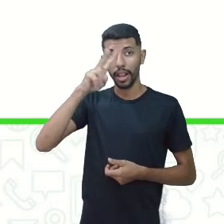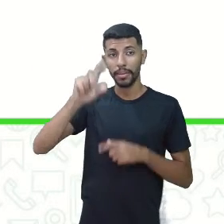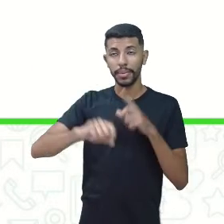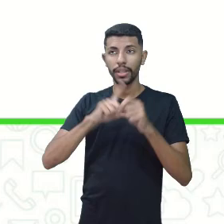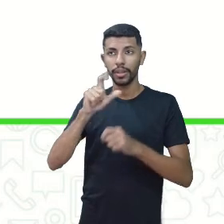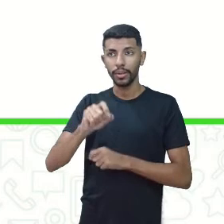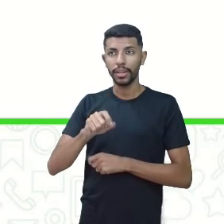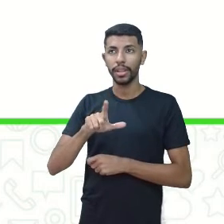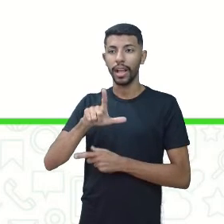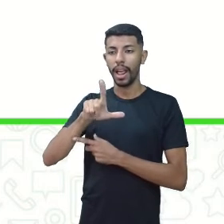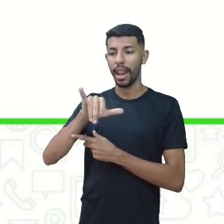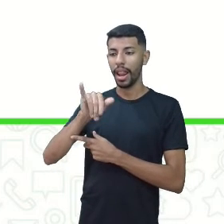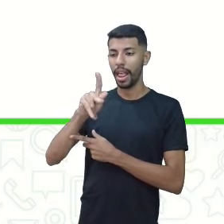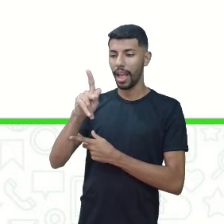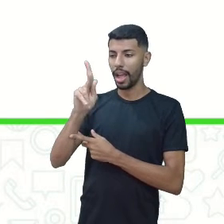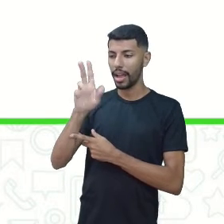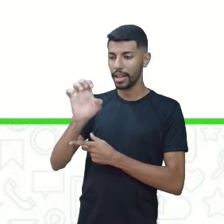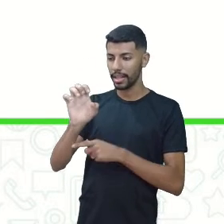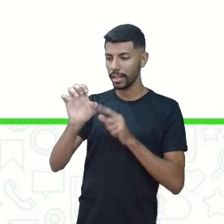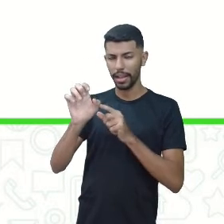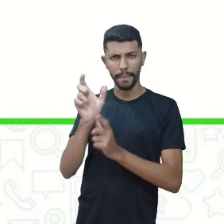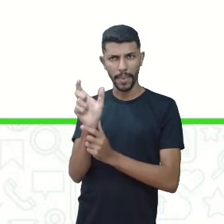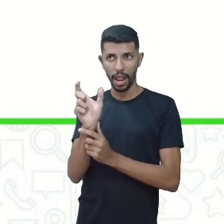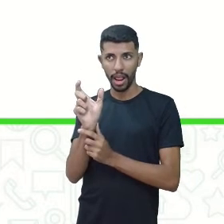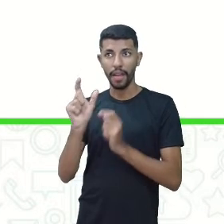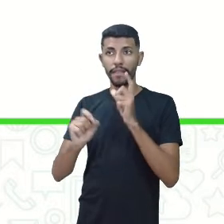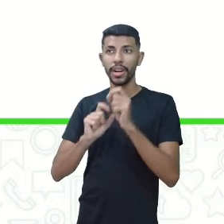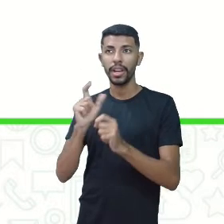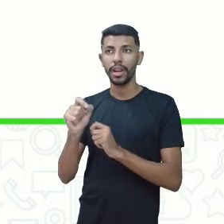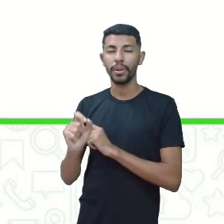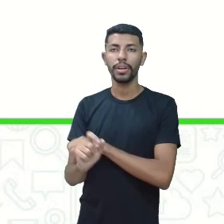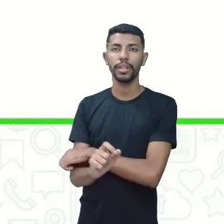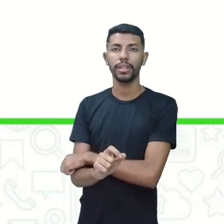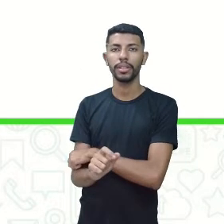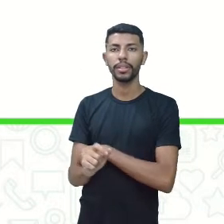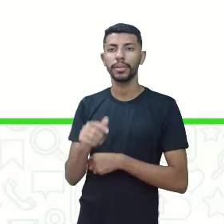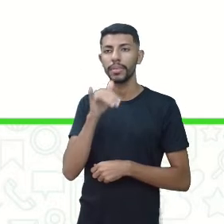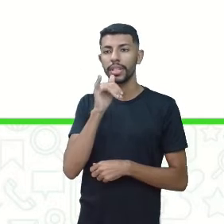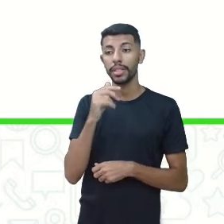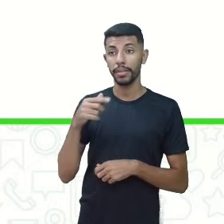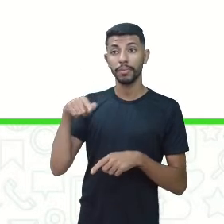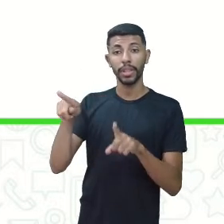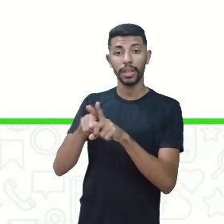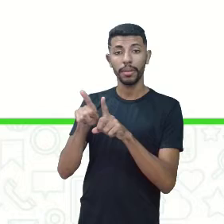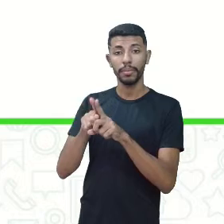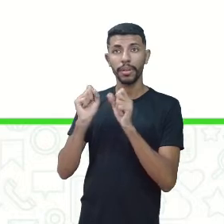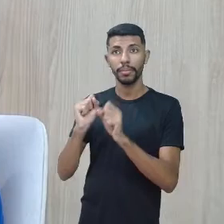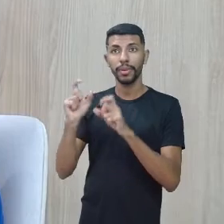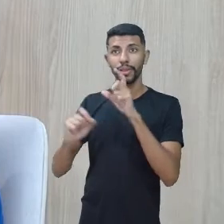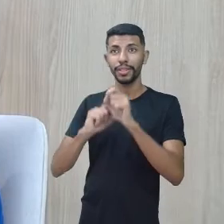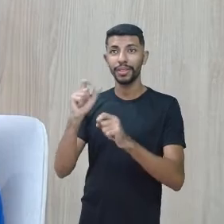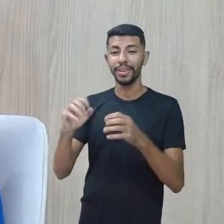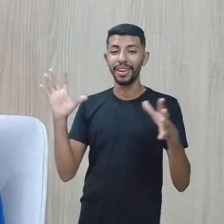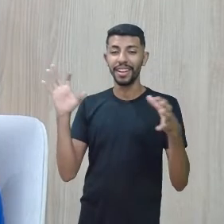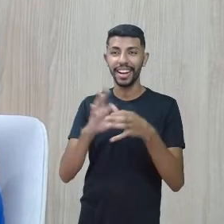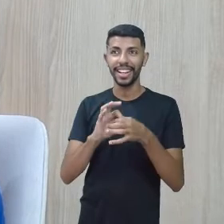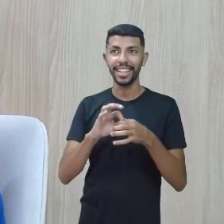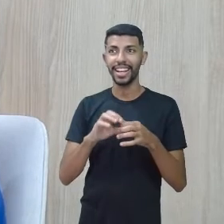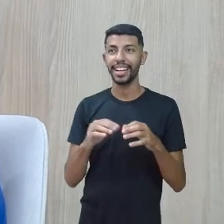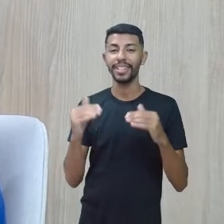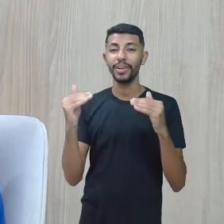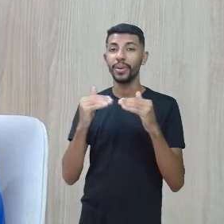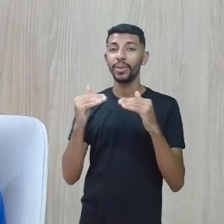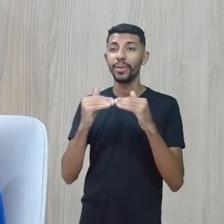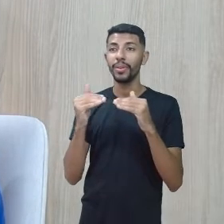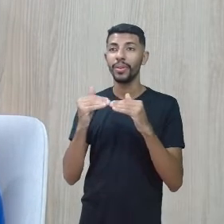pessoal, em geral você está acostumado a usar o like como o verbo gostar de. Mas também é o like também no sentido de igualdade, de